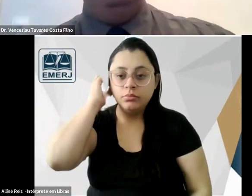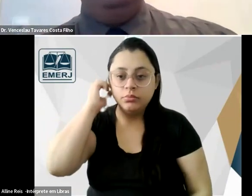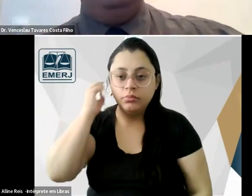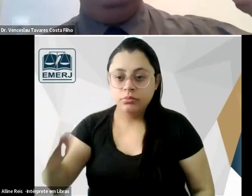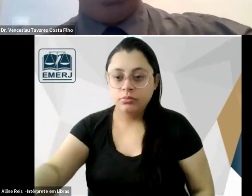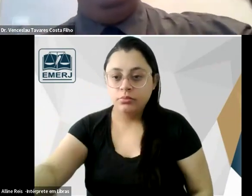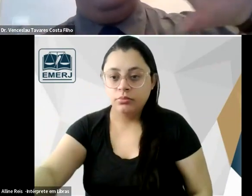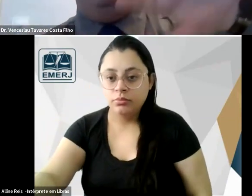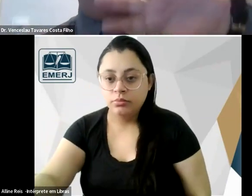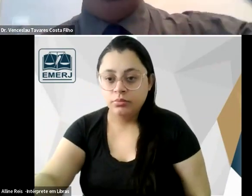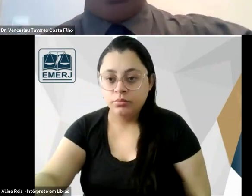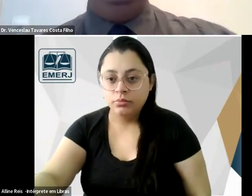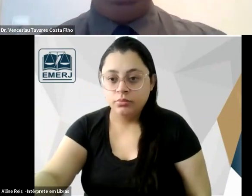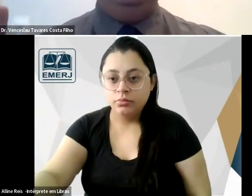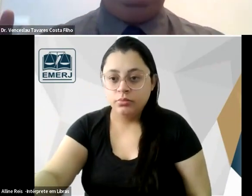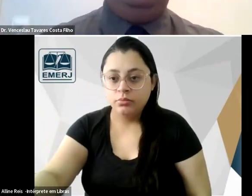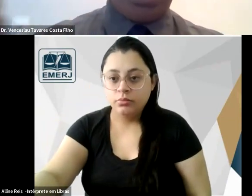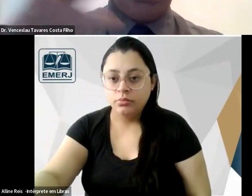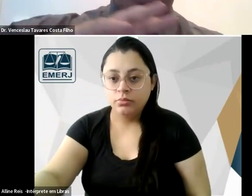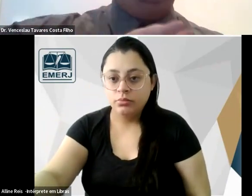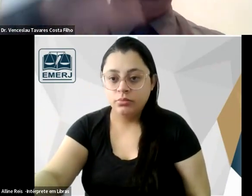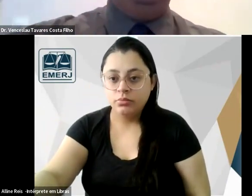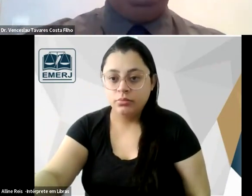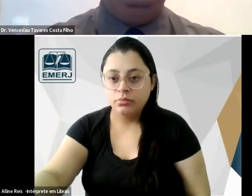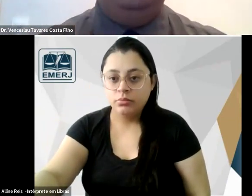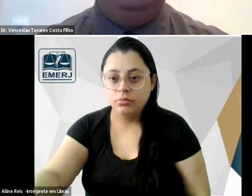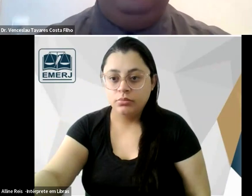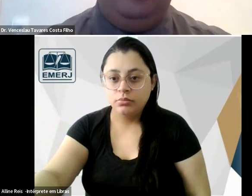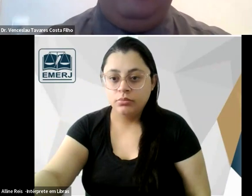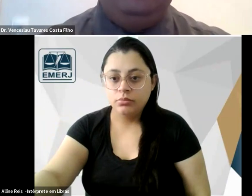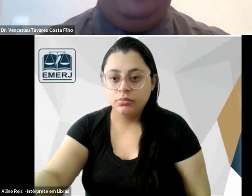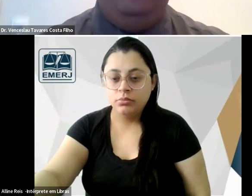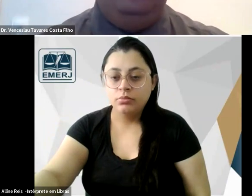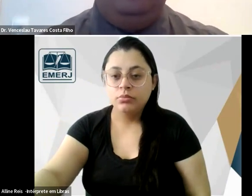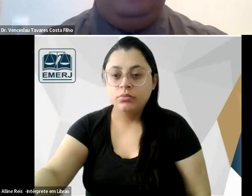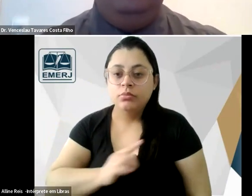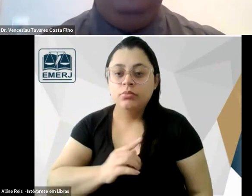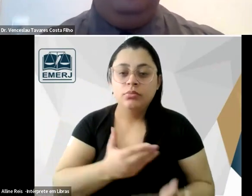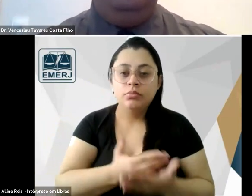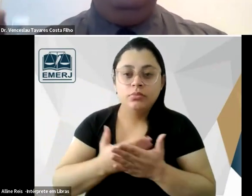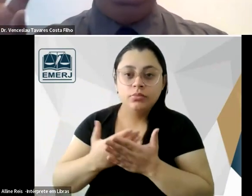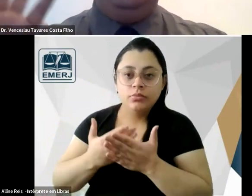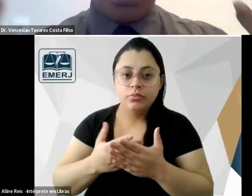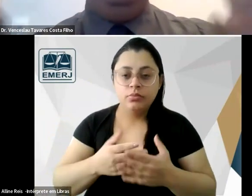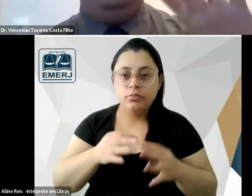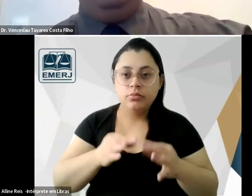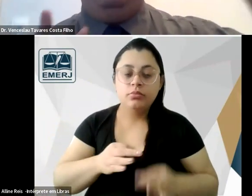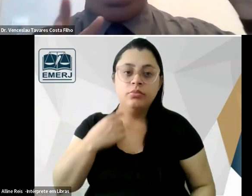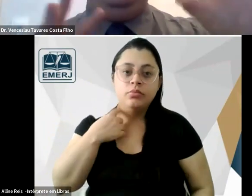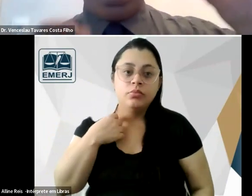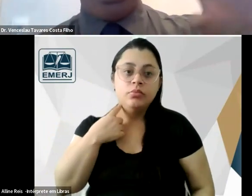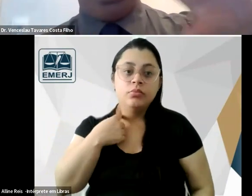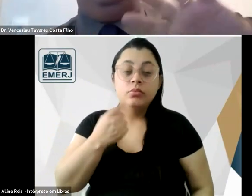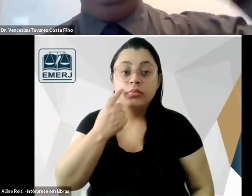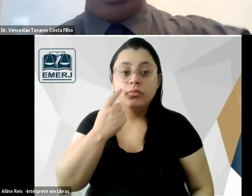republicanos do outro lado abolicionistas de um lado defensores da manutenção do elemento servil do outro lado e disseram olha quem é